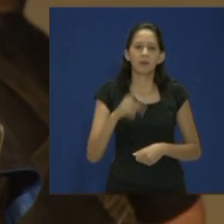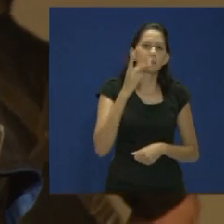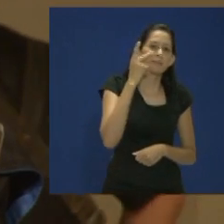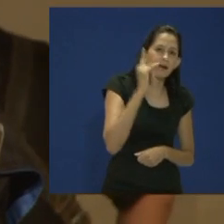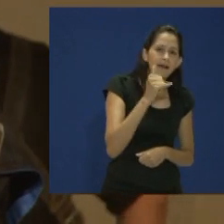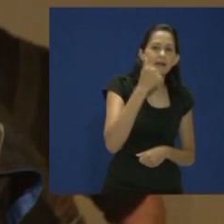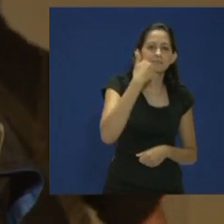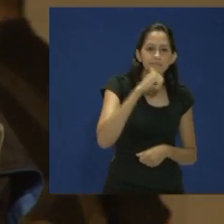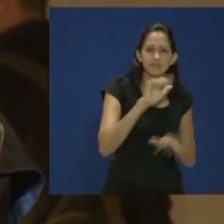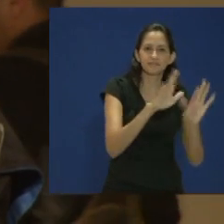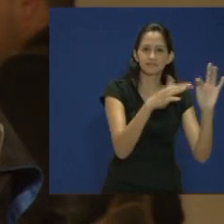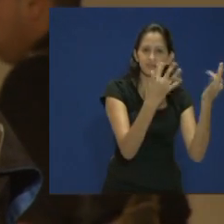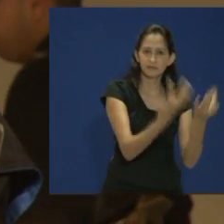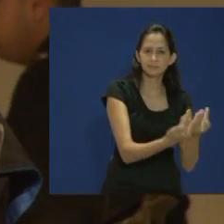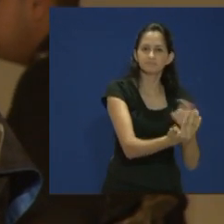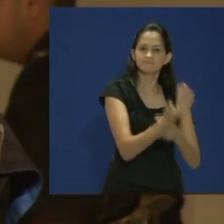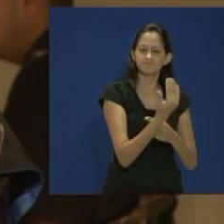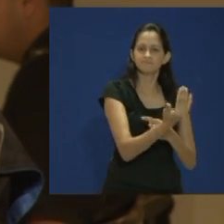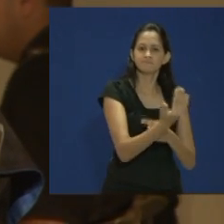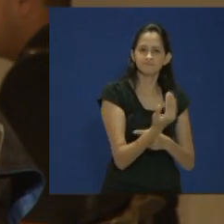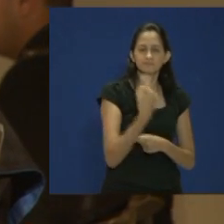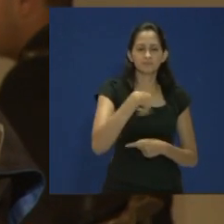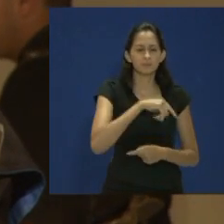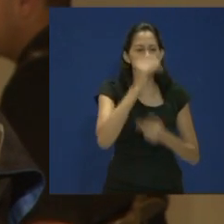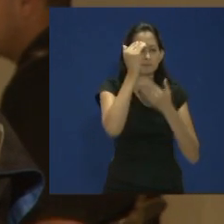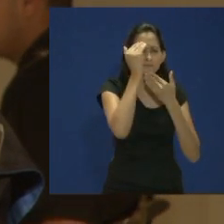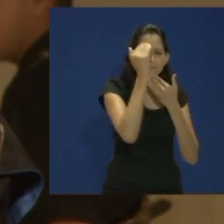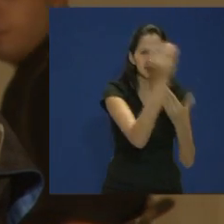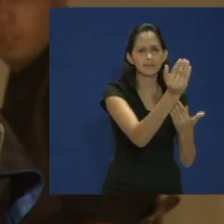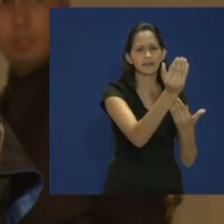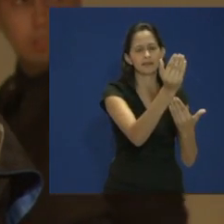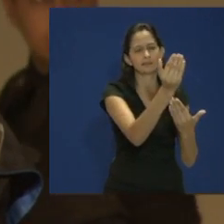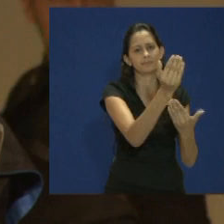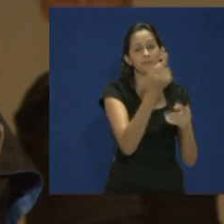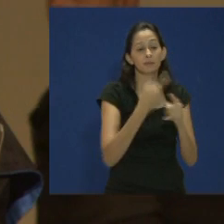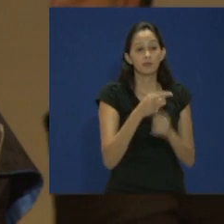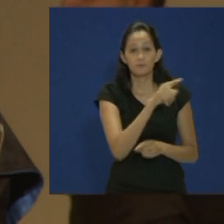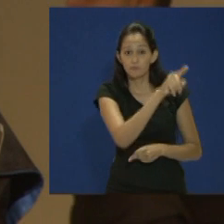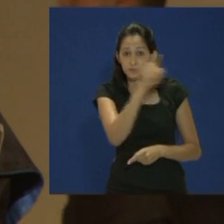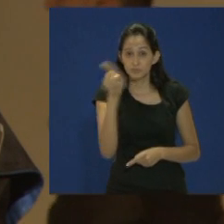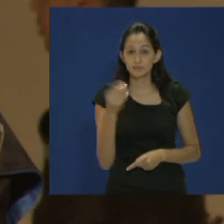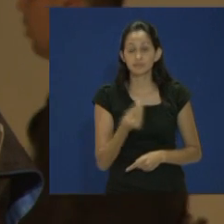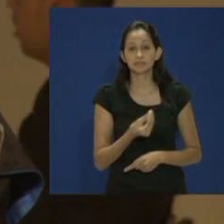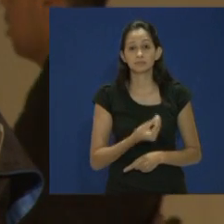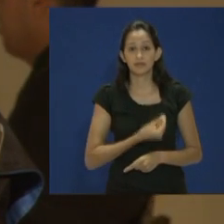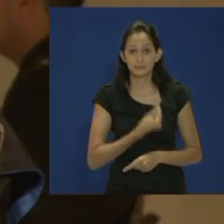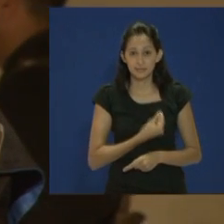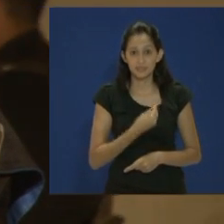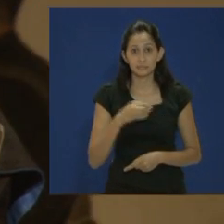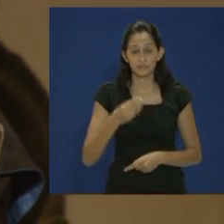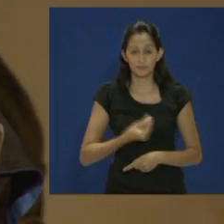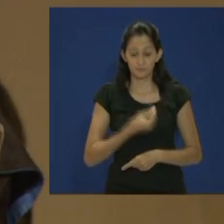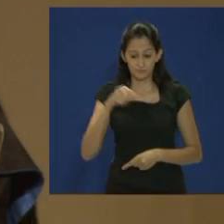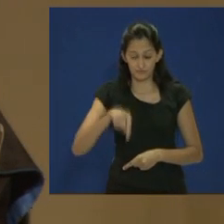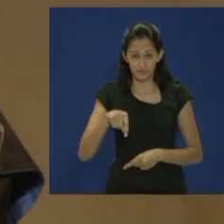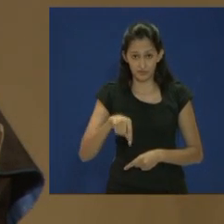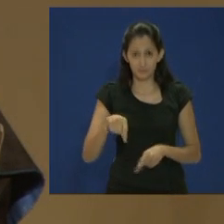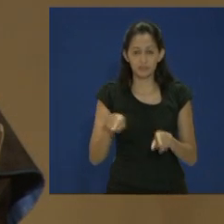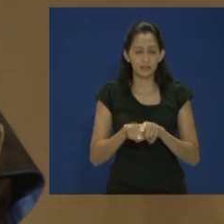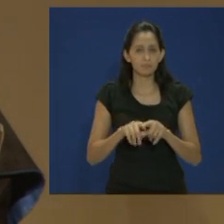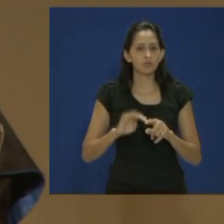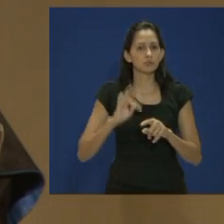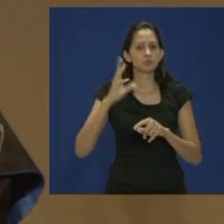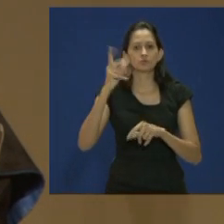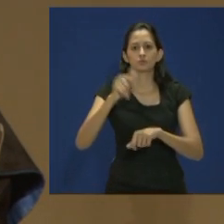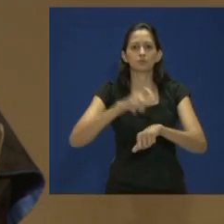que tanto nos deram. O nosso muito obrigado por estarem presentes na nossa trajetória aqui e também em todos